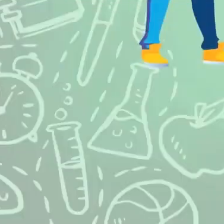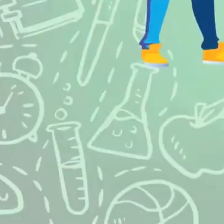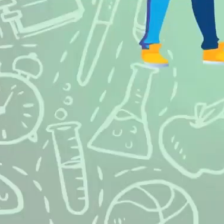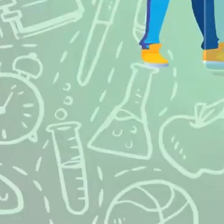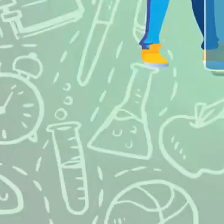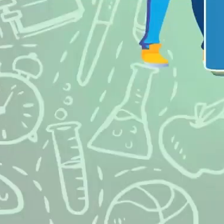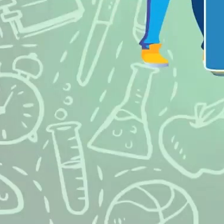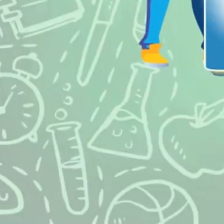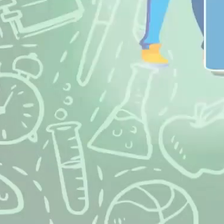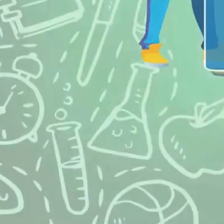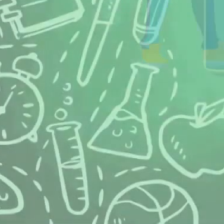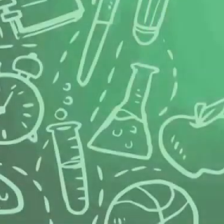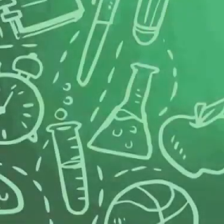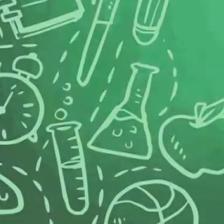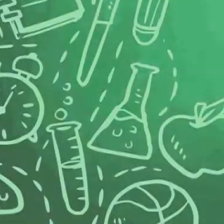aí E aí Transcrição e Negri